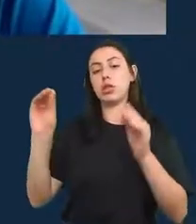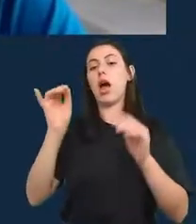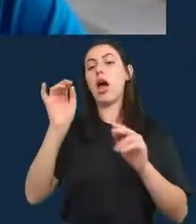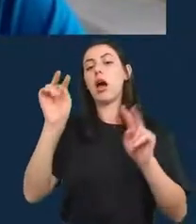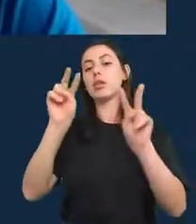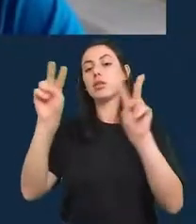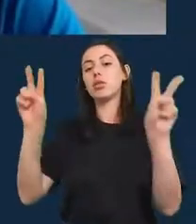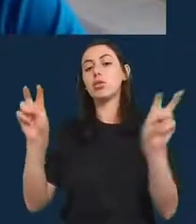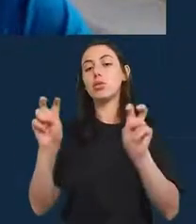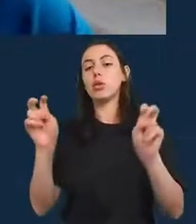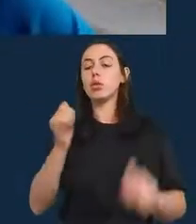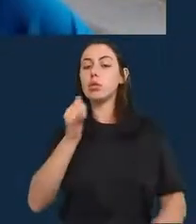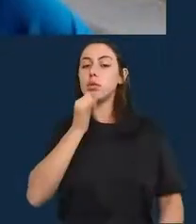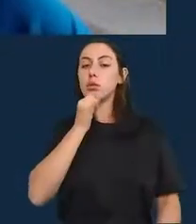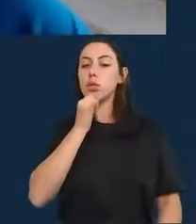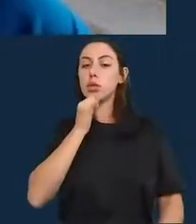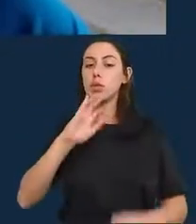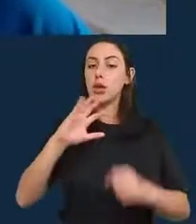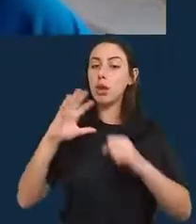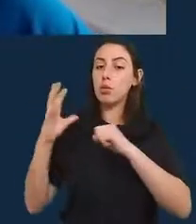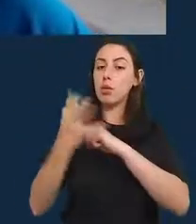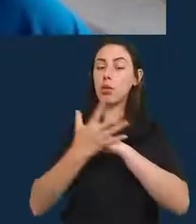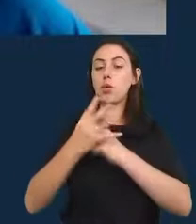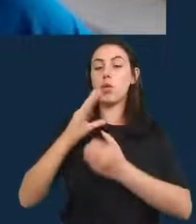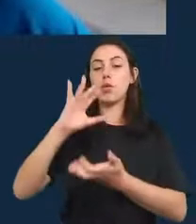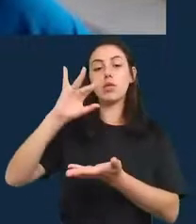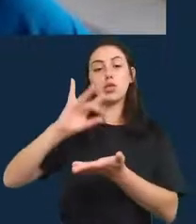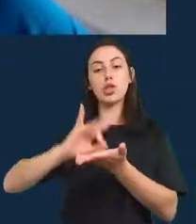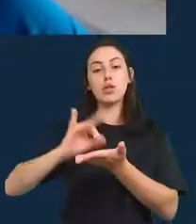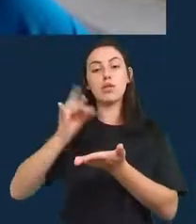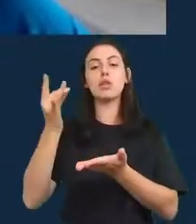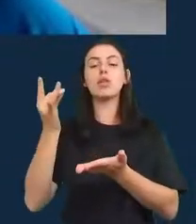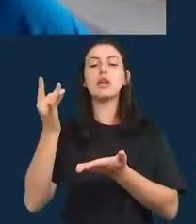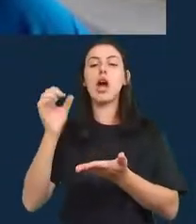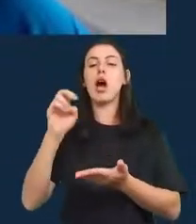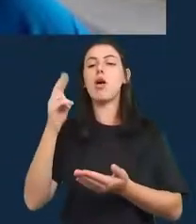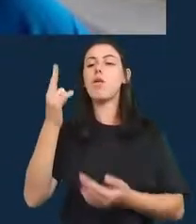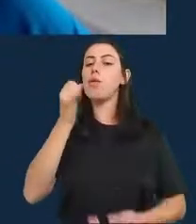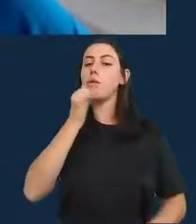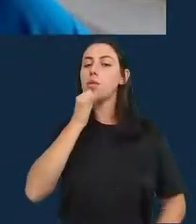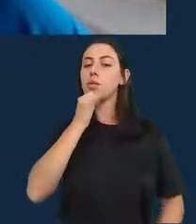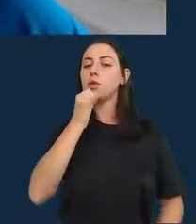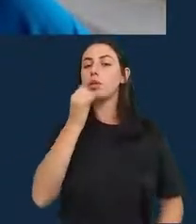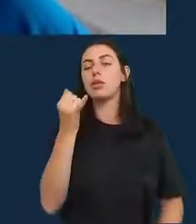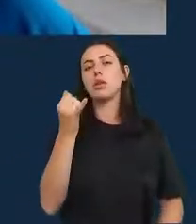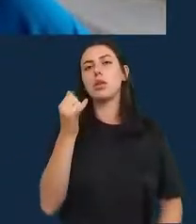Temos dados de COVID oficiais também, tanto para a COVID como para a mudança climática.